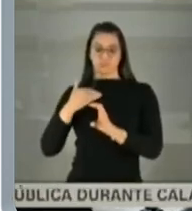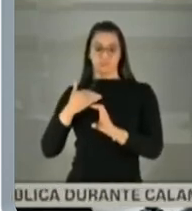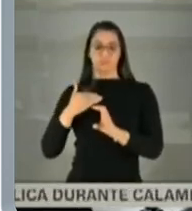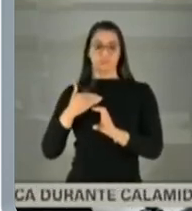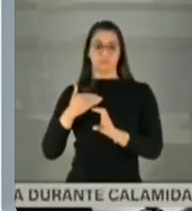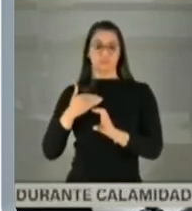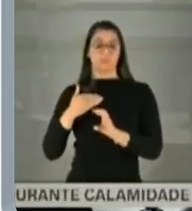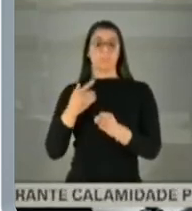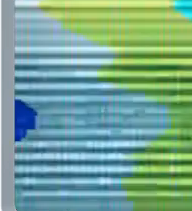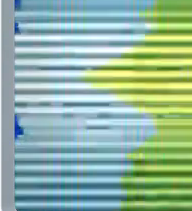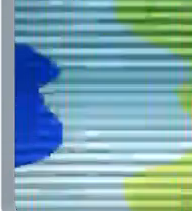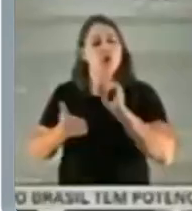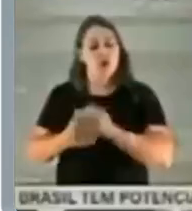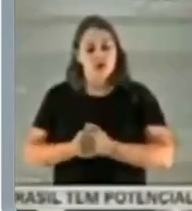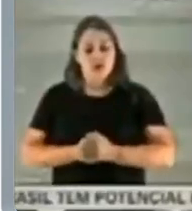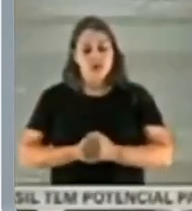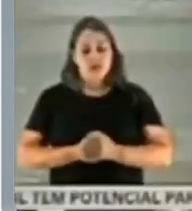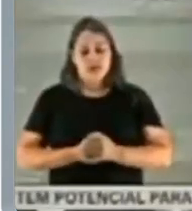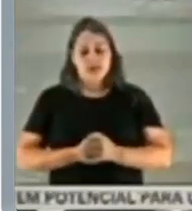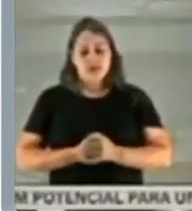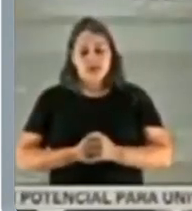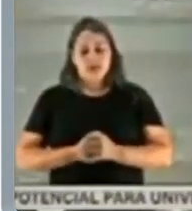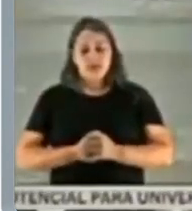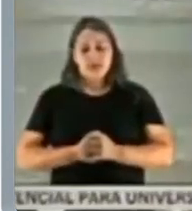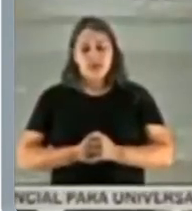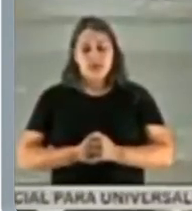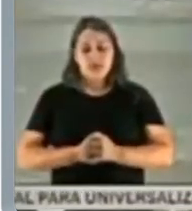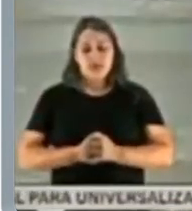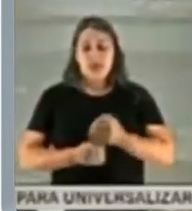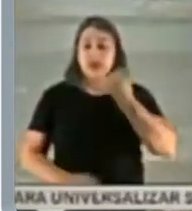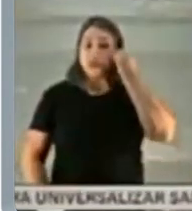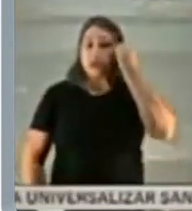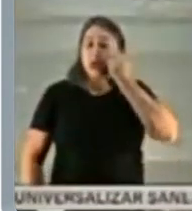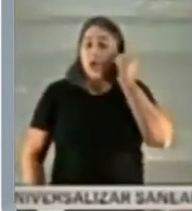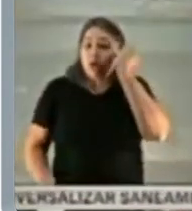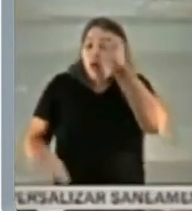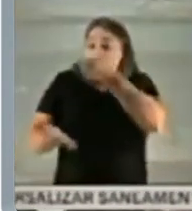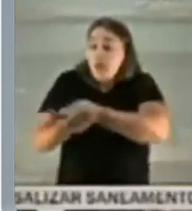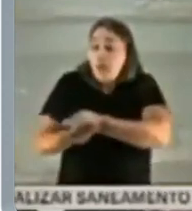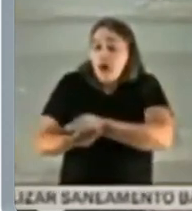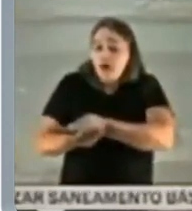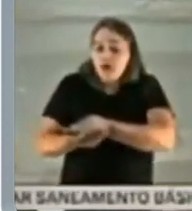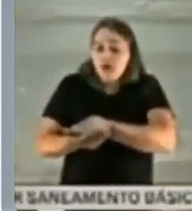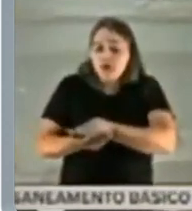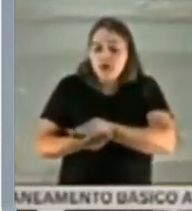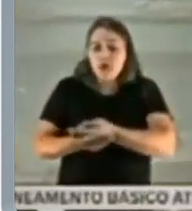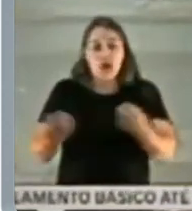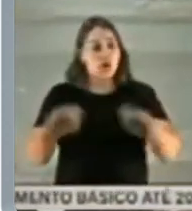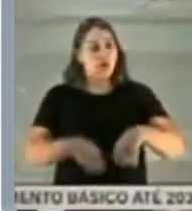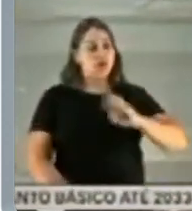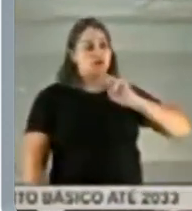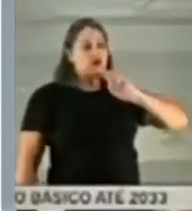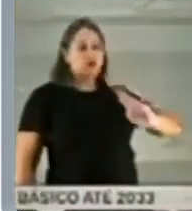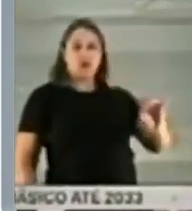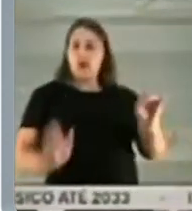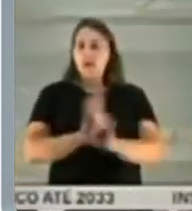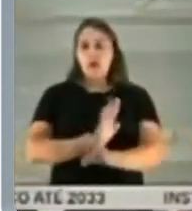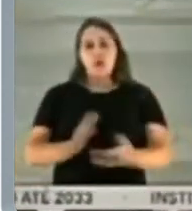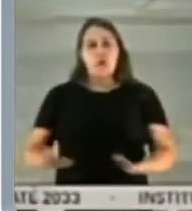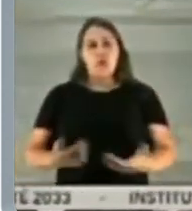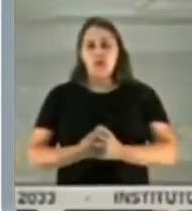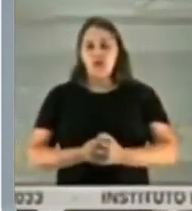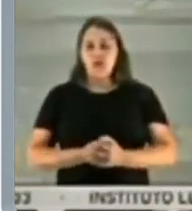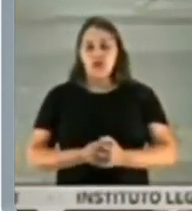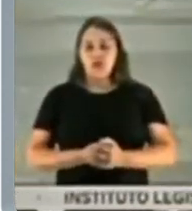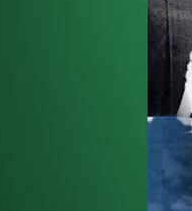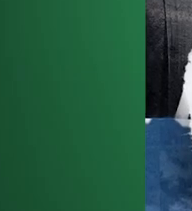Amazonas não comprou nenhum. Senador, foram pagos. Não, Pelo amor de Deus. Senador, tenho que responder essa pergunta, senador. O senhor está sob